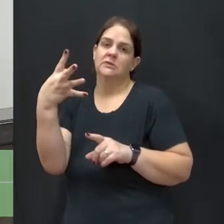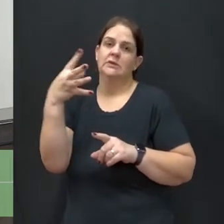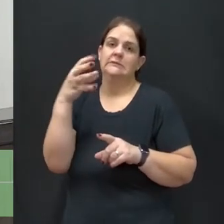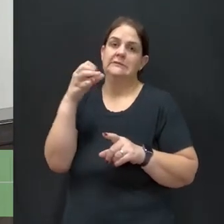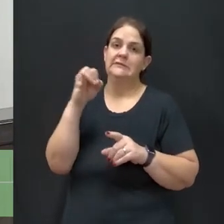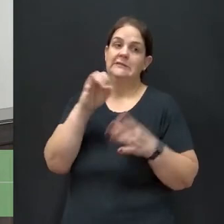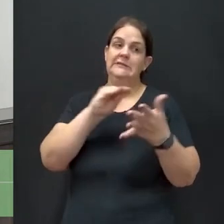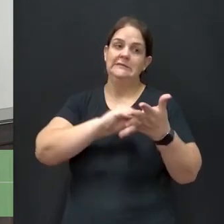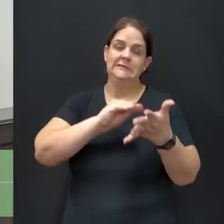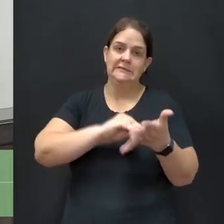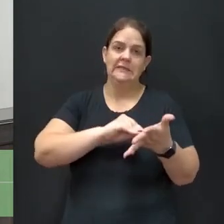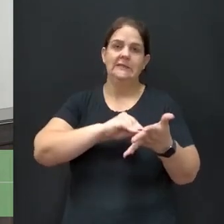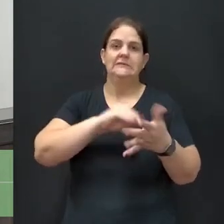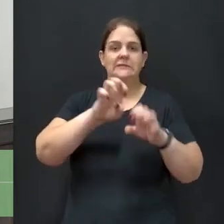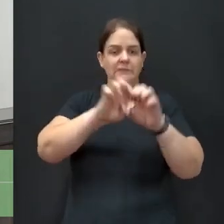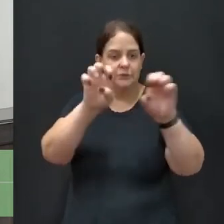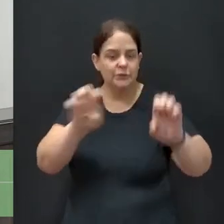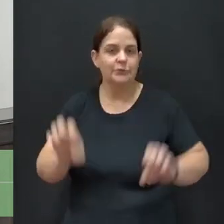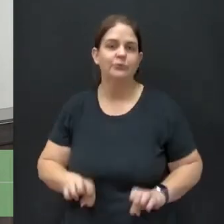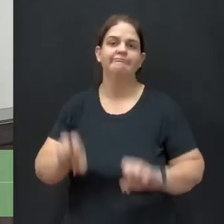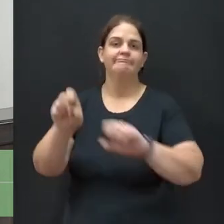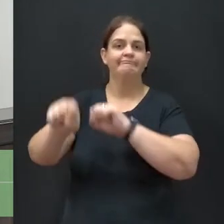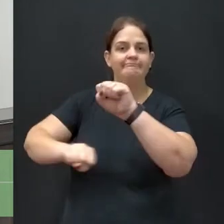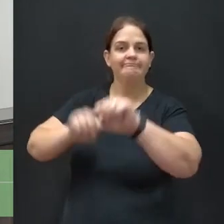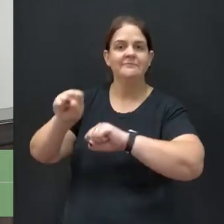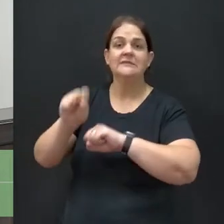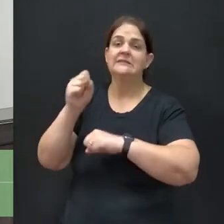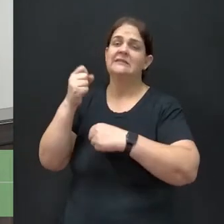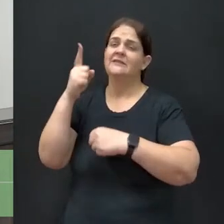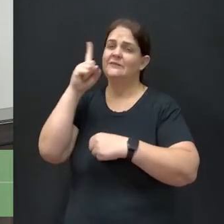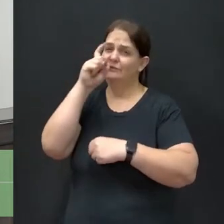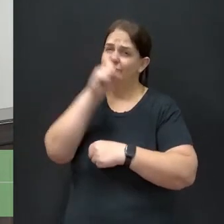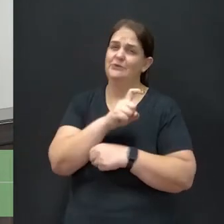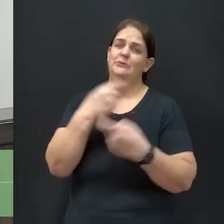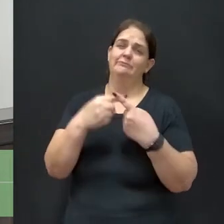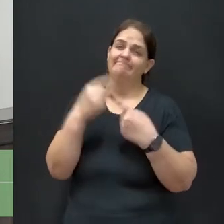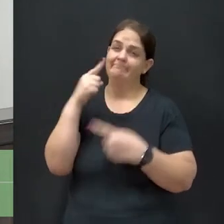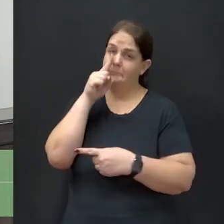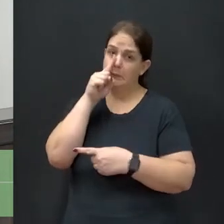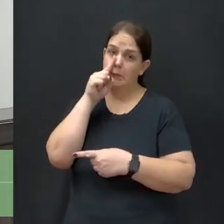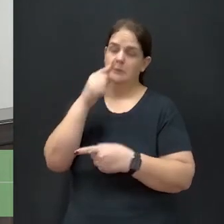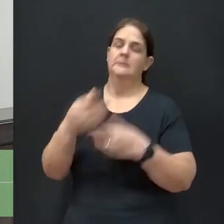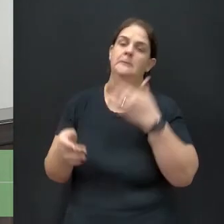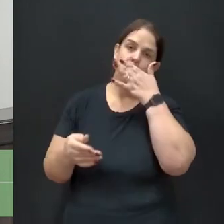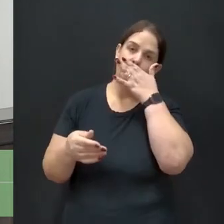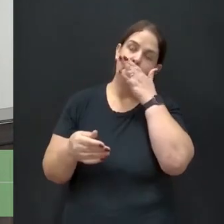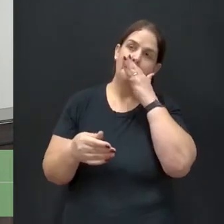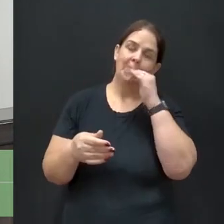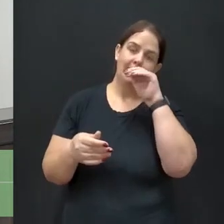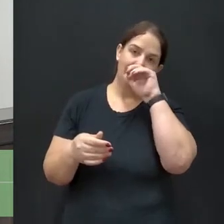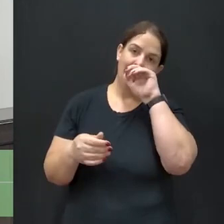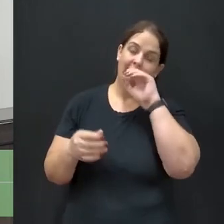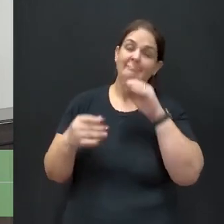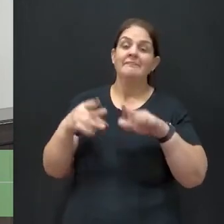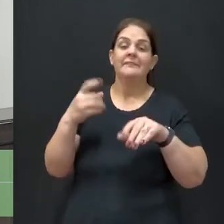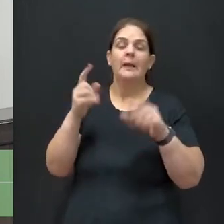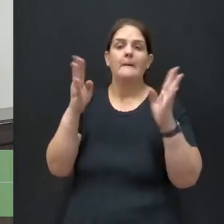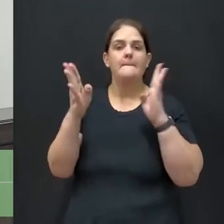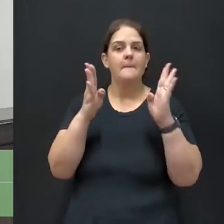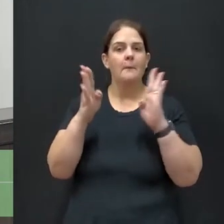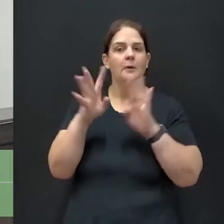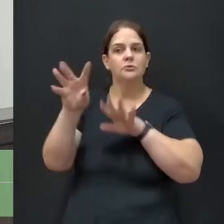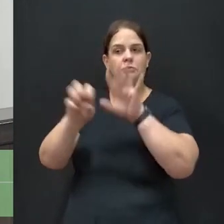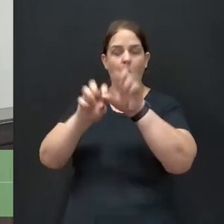estruturas suficientes para os ciclistas, a coisa fica muito perigosa. Nessa época de safra, gente tem visto algumas coisas até